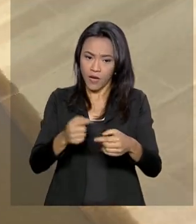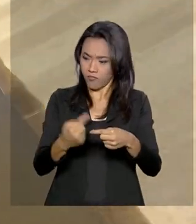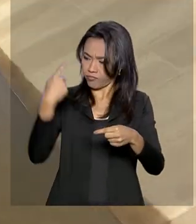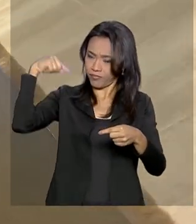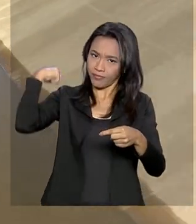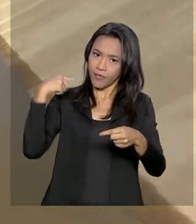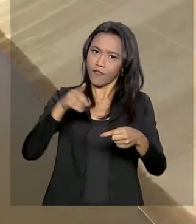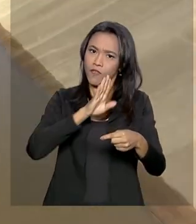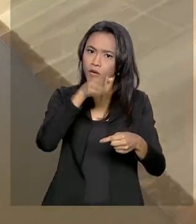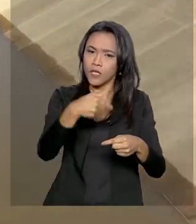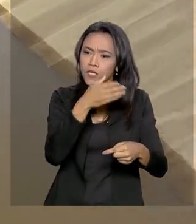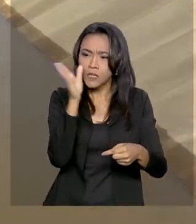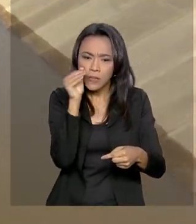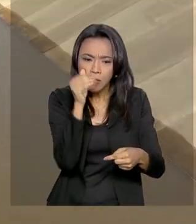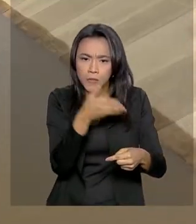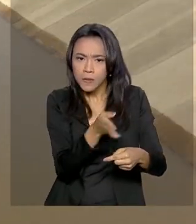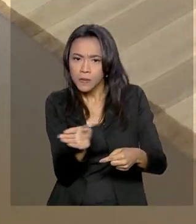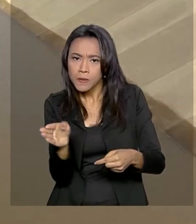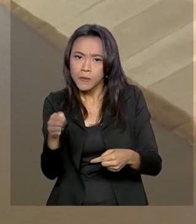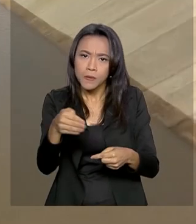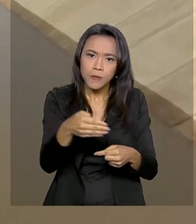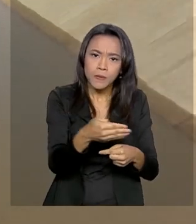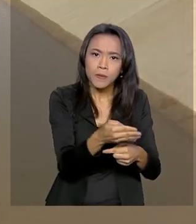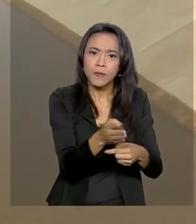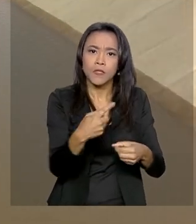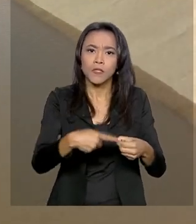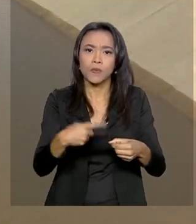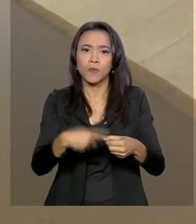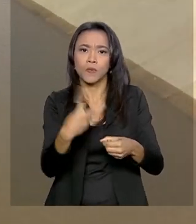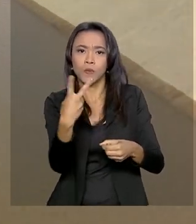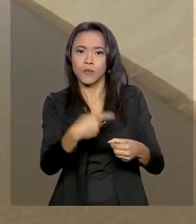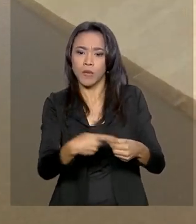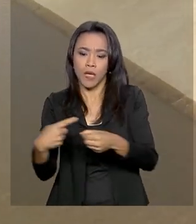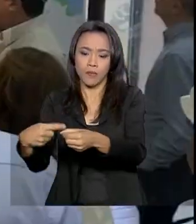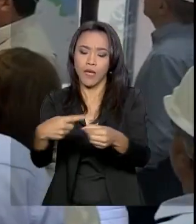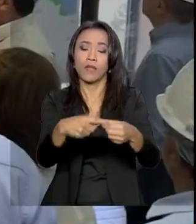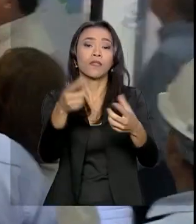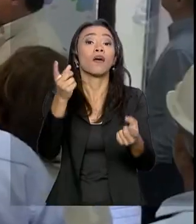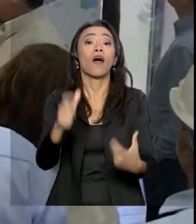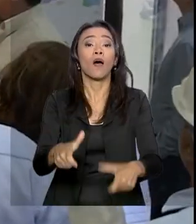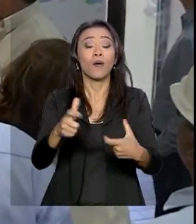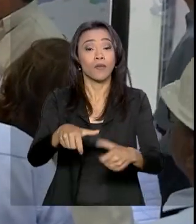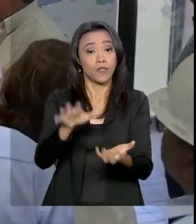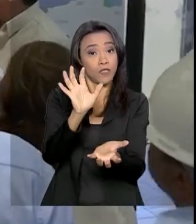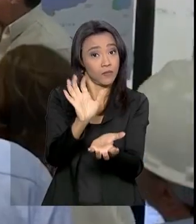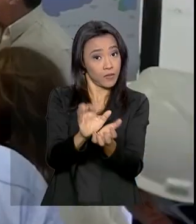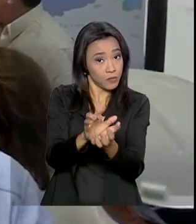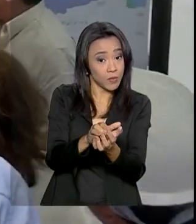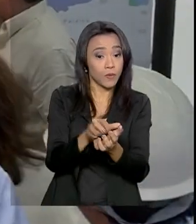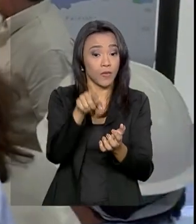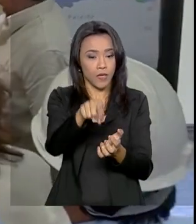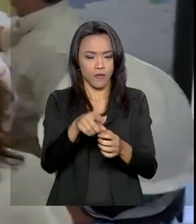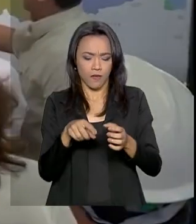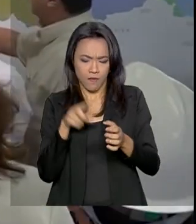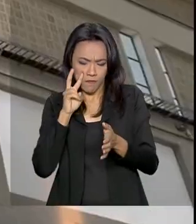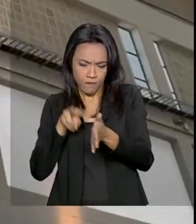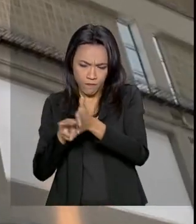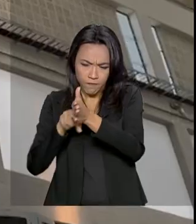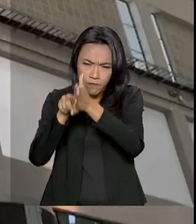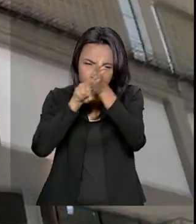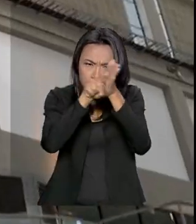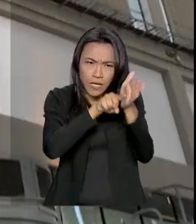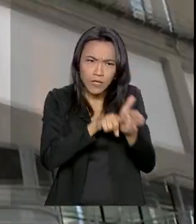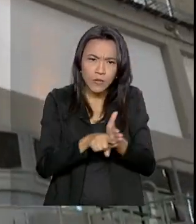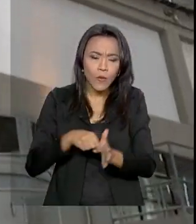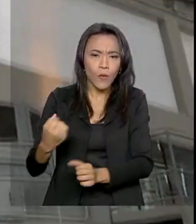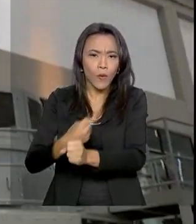do Eixo Norte, entre Cabrobó e Salgueiro, no Pernambuco. A equipe fiscalizou as estruturas e acompanhou